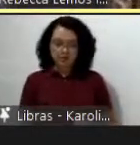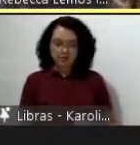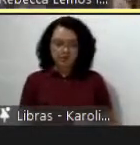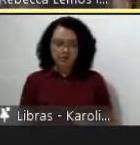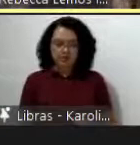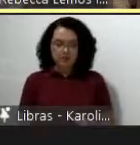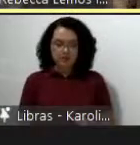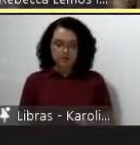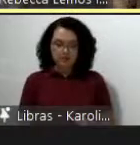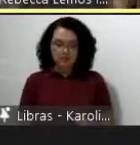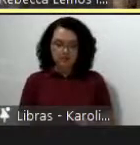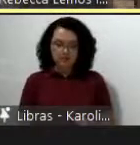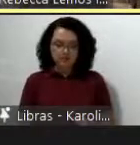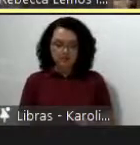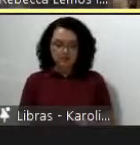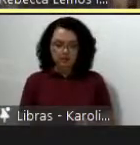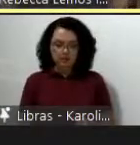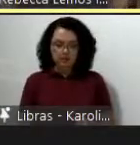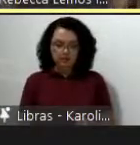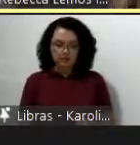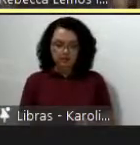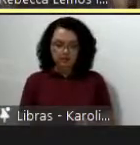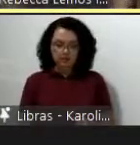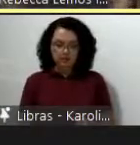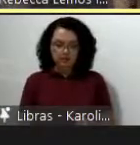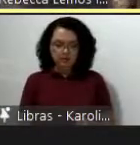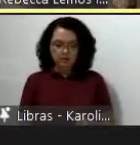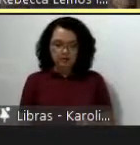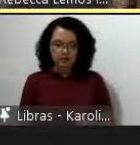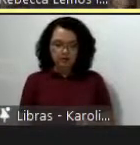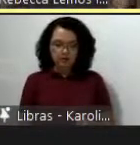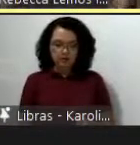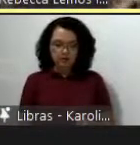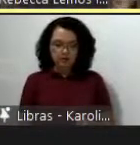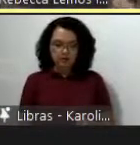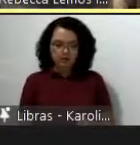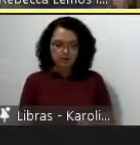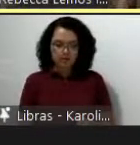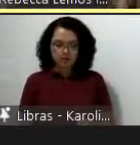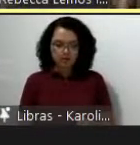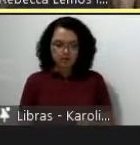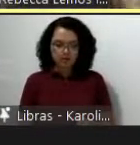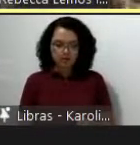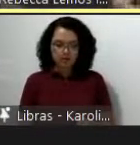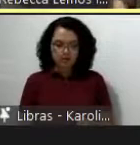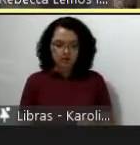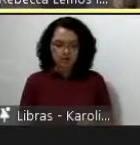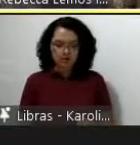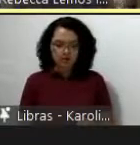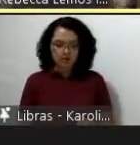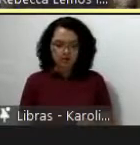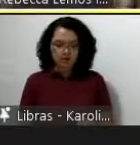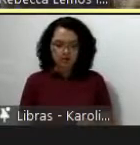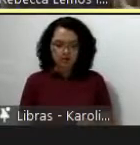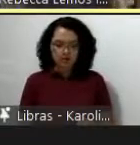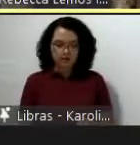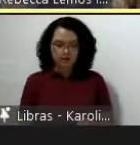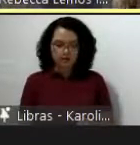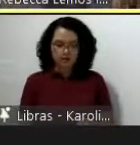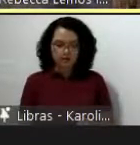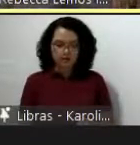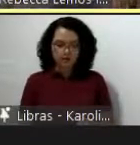desconhecemos desconhecemos a riqueza a riqueza de língua a riqueza cultural a riqueza arquitetônica o